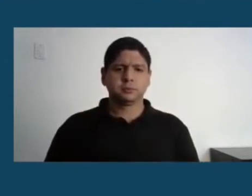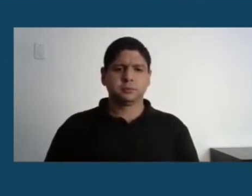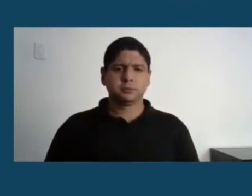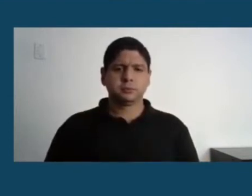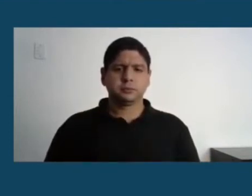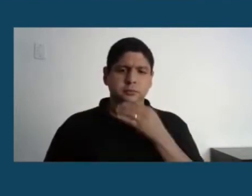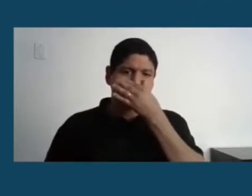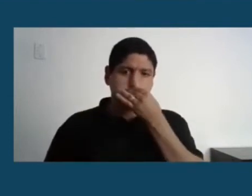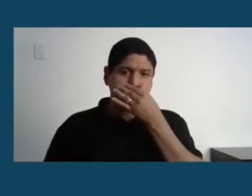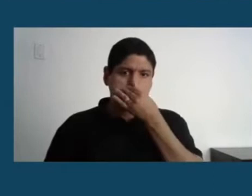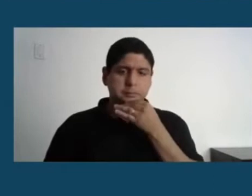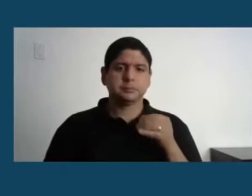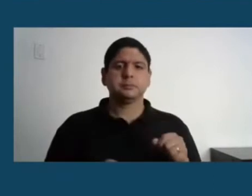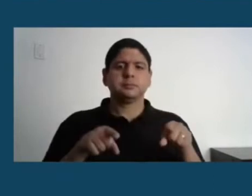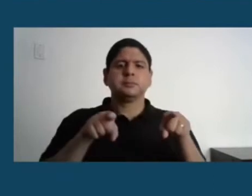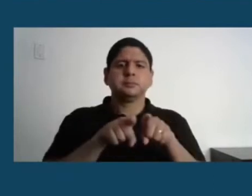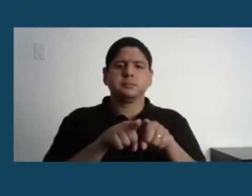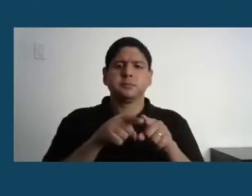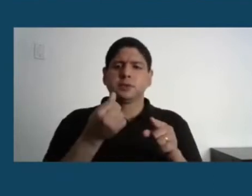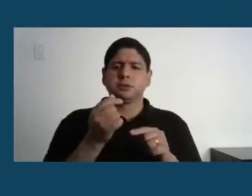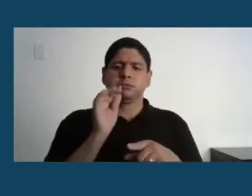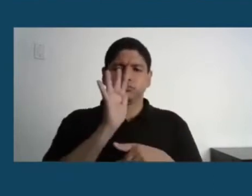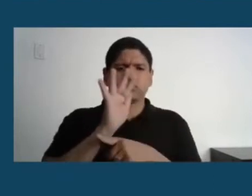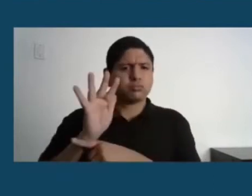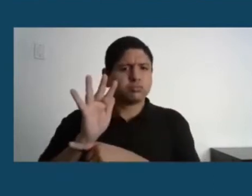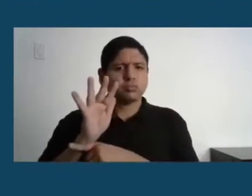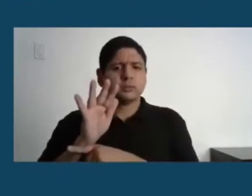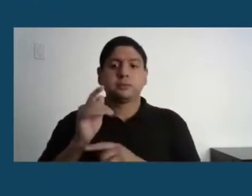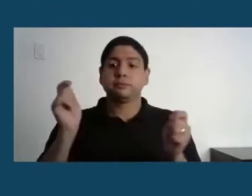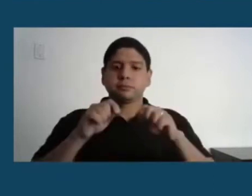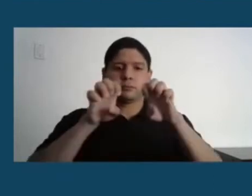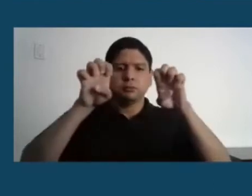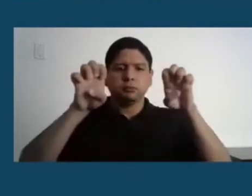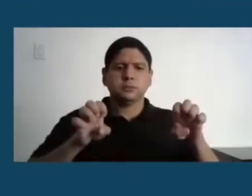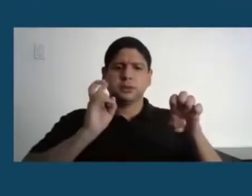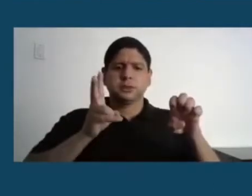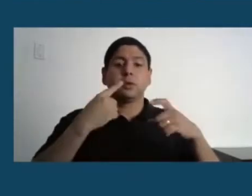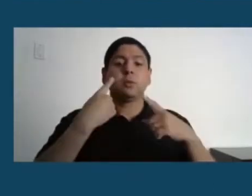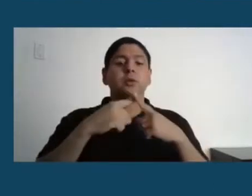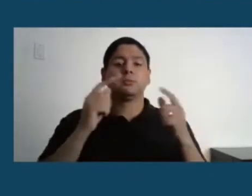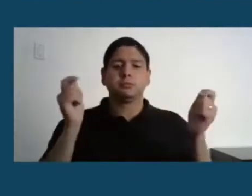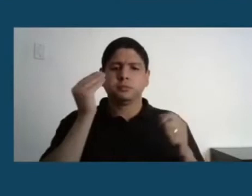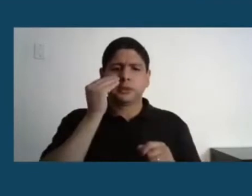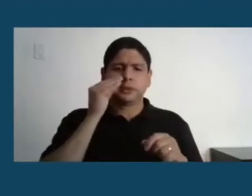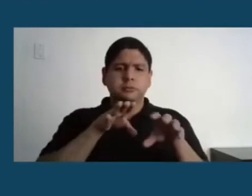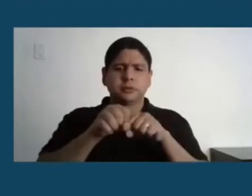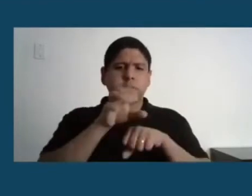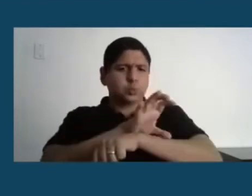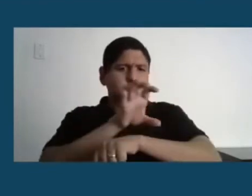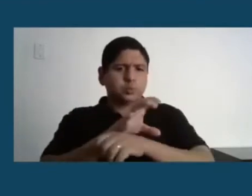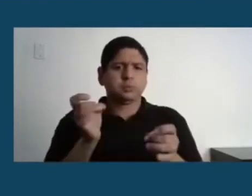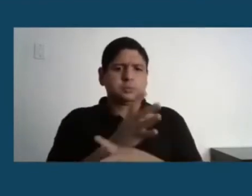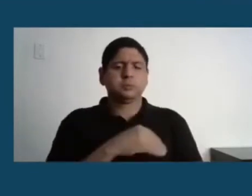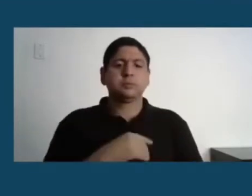vulneráveis se não dermos a mesma estrutura para que eles possam terminar seus cursos. Eu vou falar rapidamente sobre o